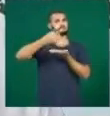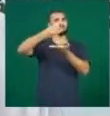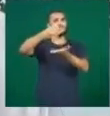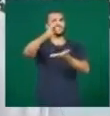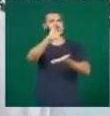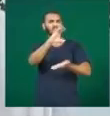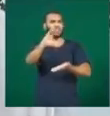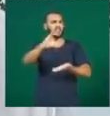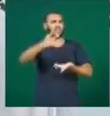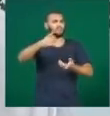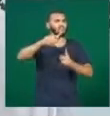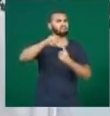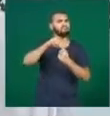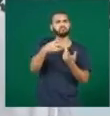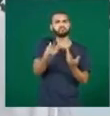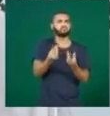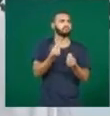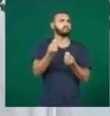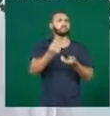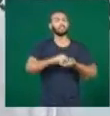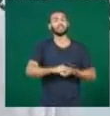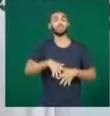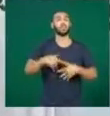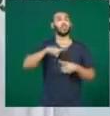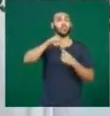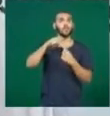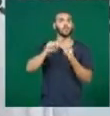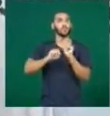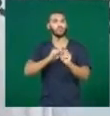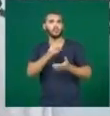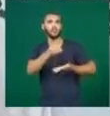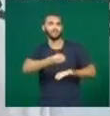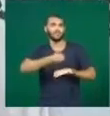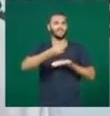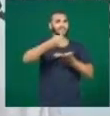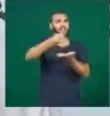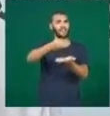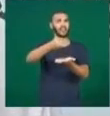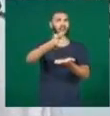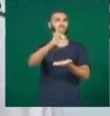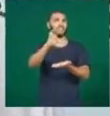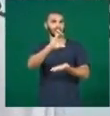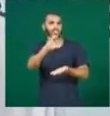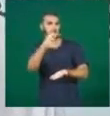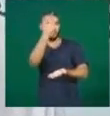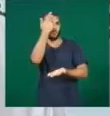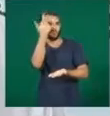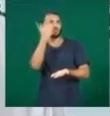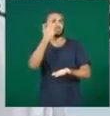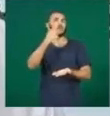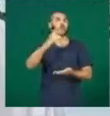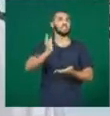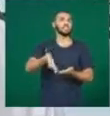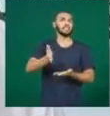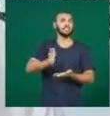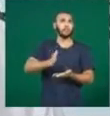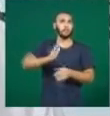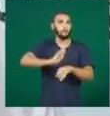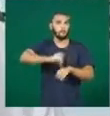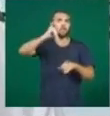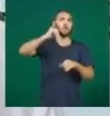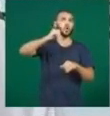trabalhos de conclusão de curso que apresentaram um diferencial com relação aos demais. Isso já existe em termos